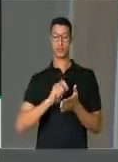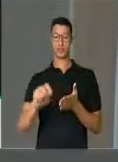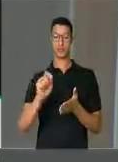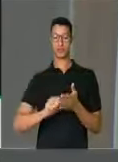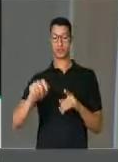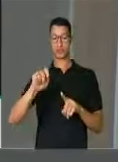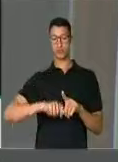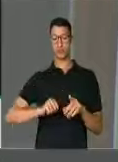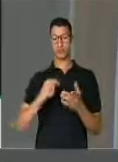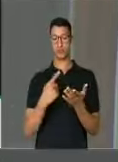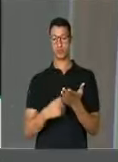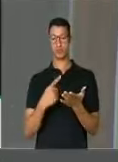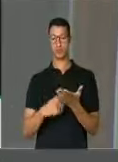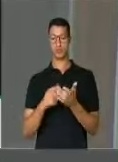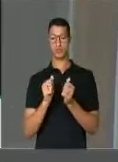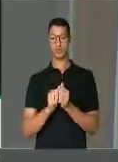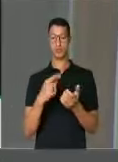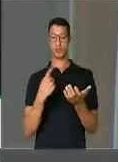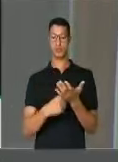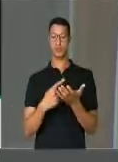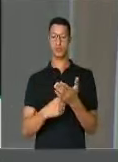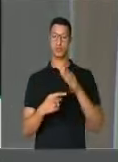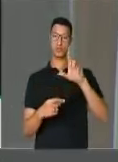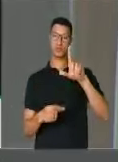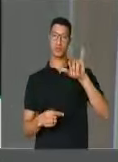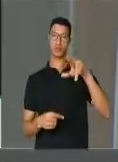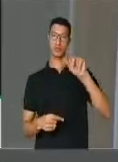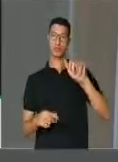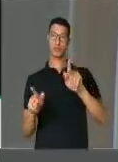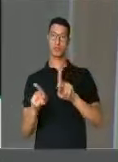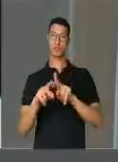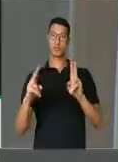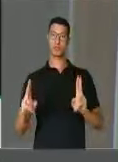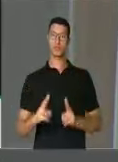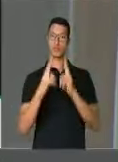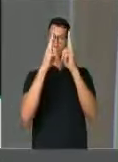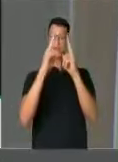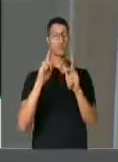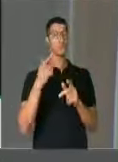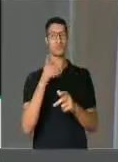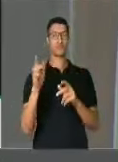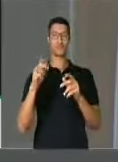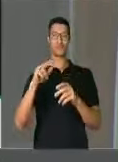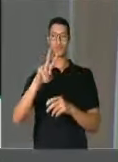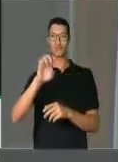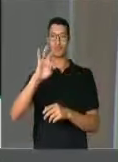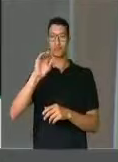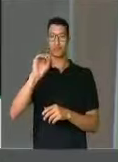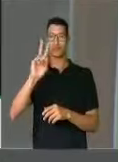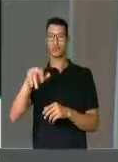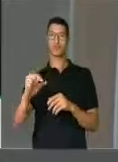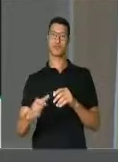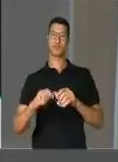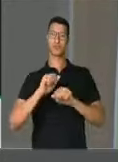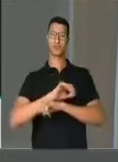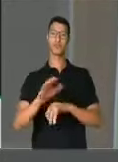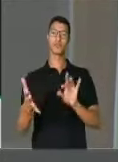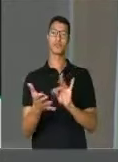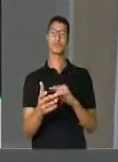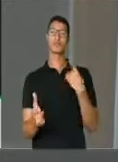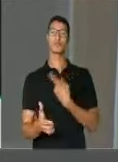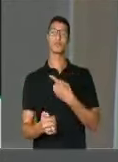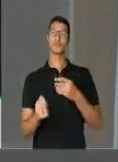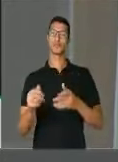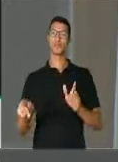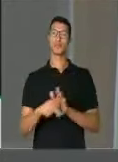há poucos meses compromisso com o acordo do clima, o acordo de Paris. E não vetar é escancarar que realmente nós